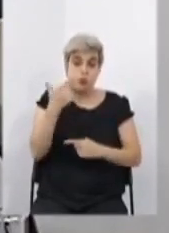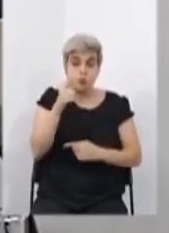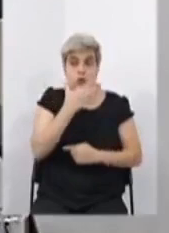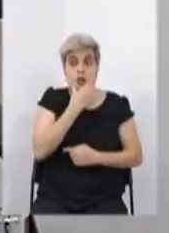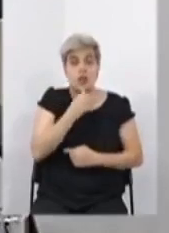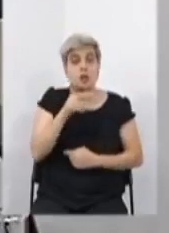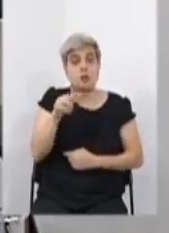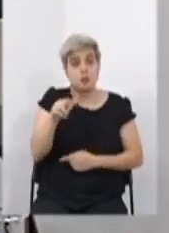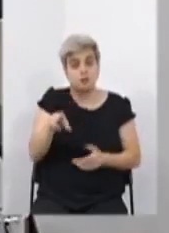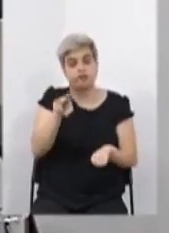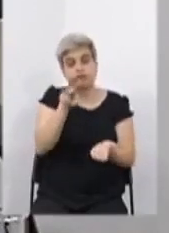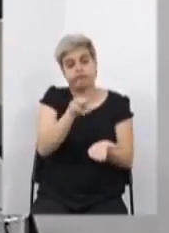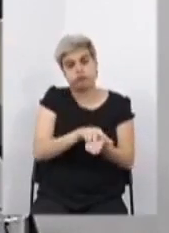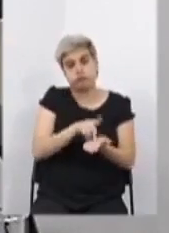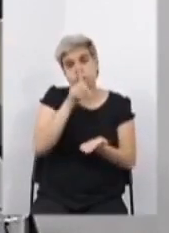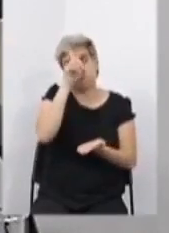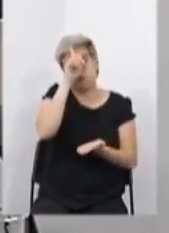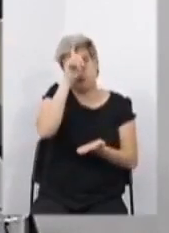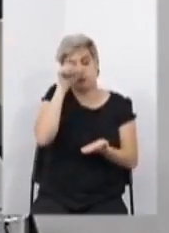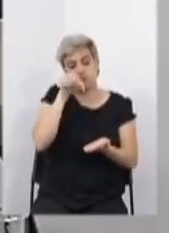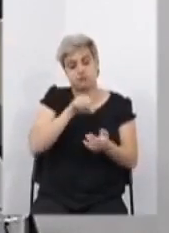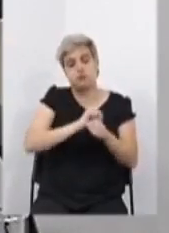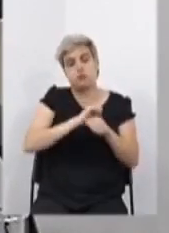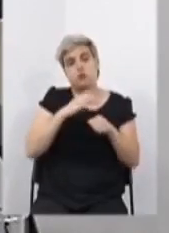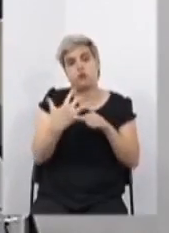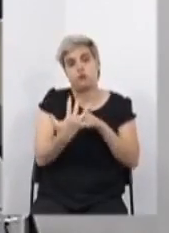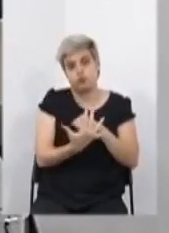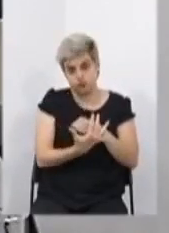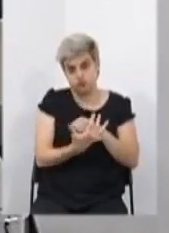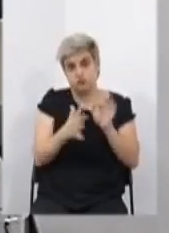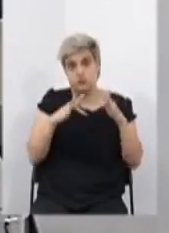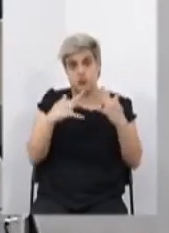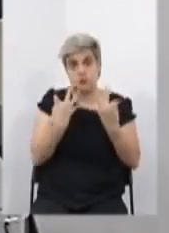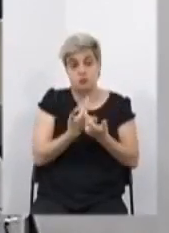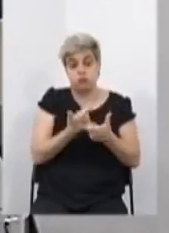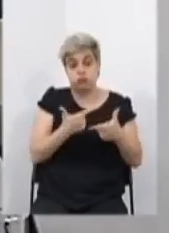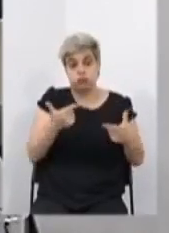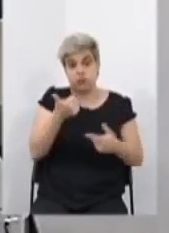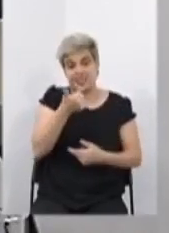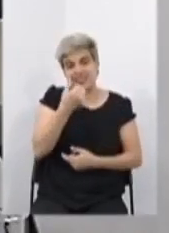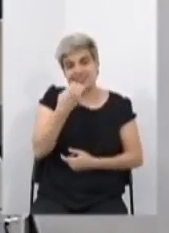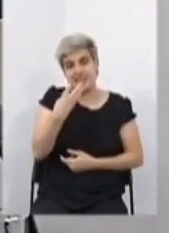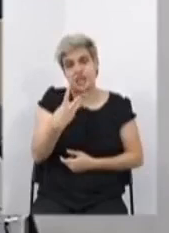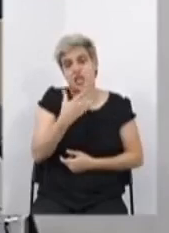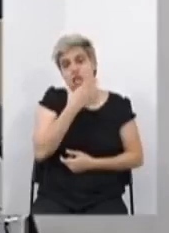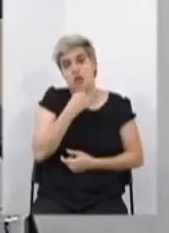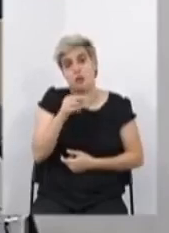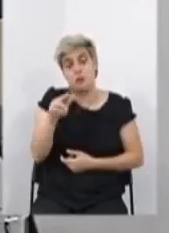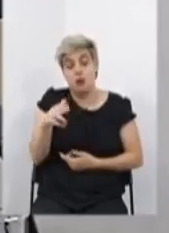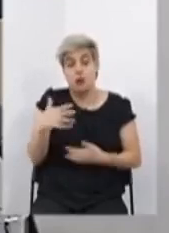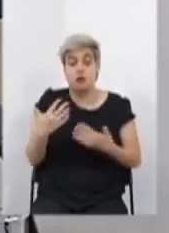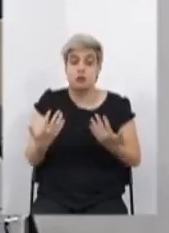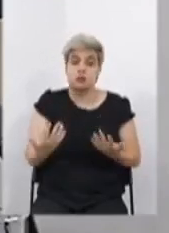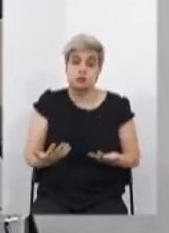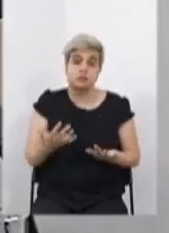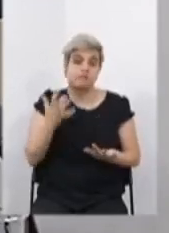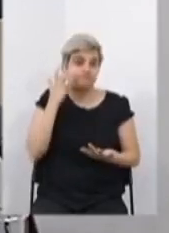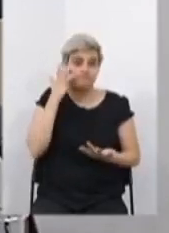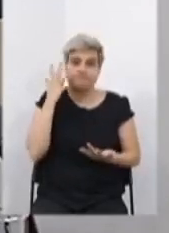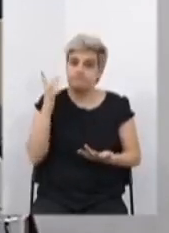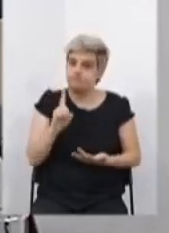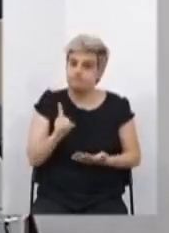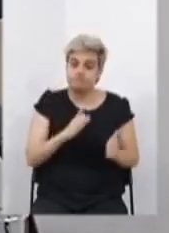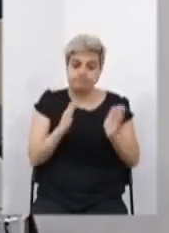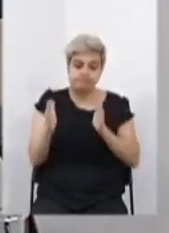está no CTI com a Covid. Eu sou de uma família grande, 13 irmãos. Não foi fácil superar esse